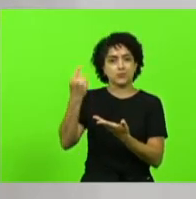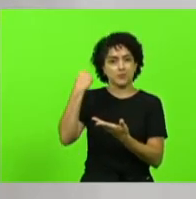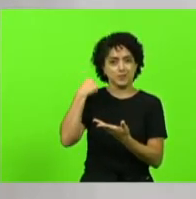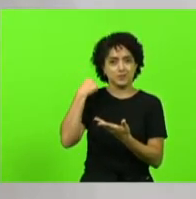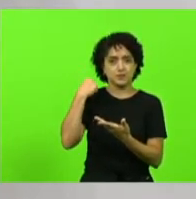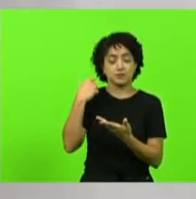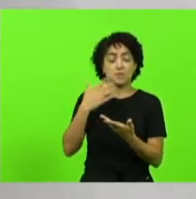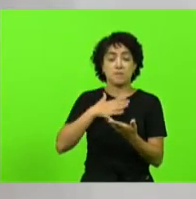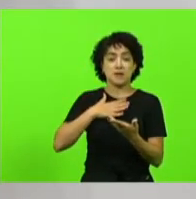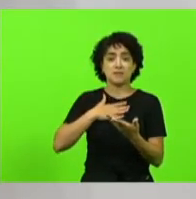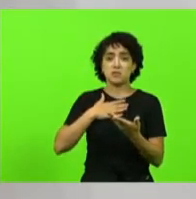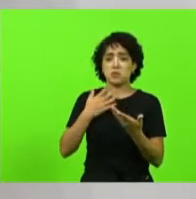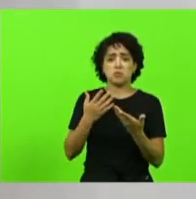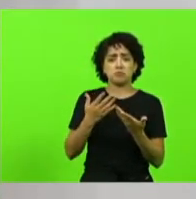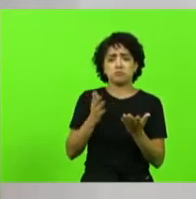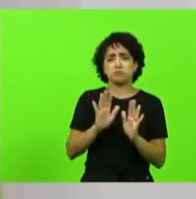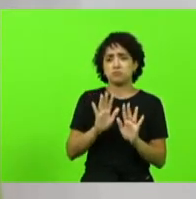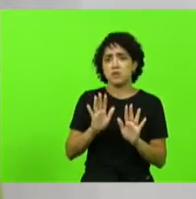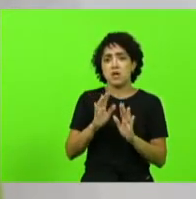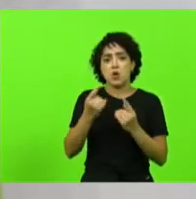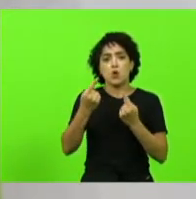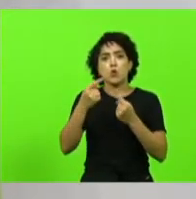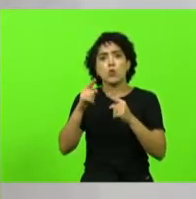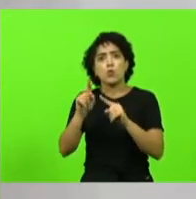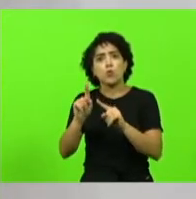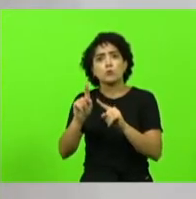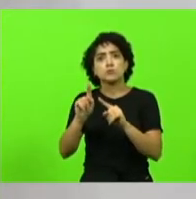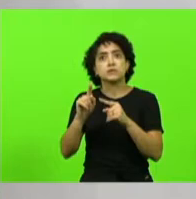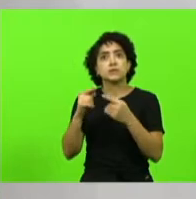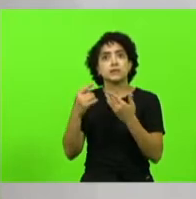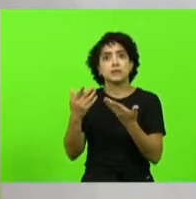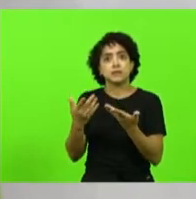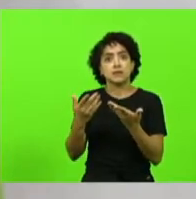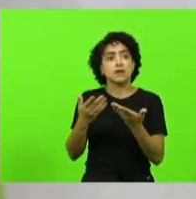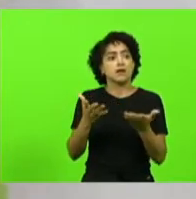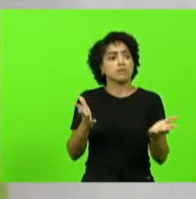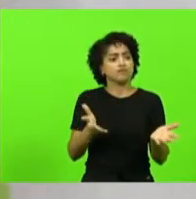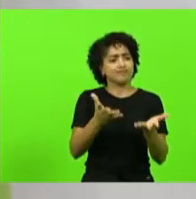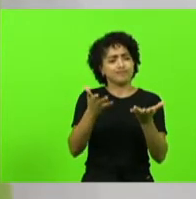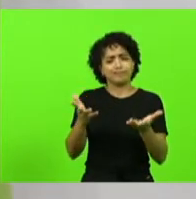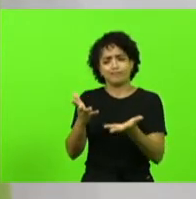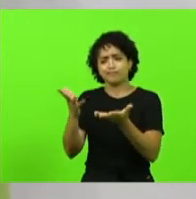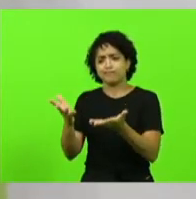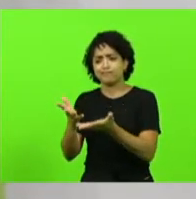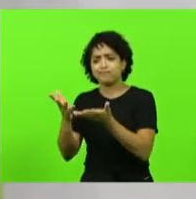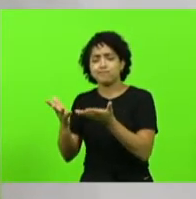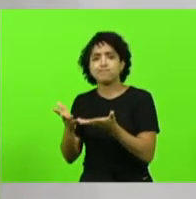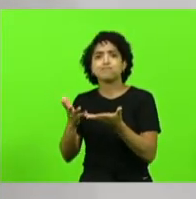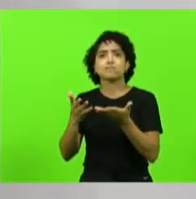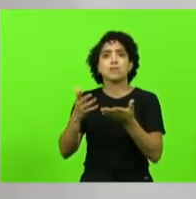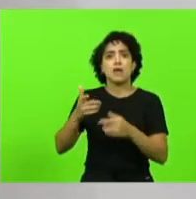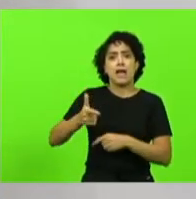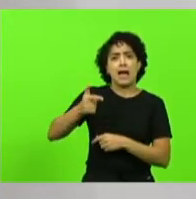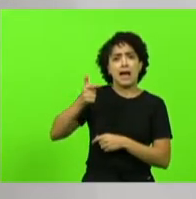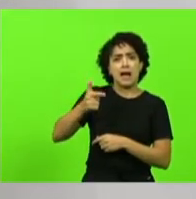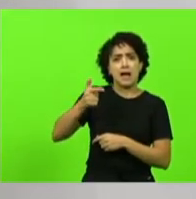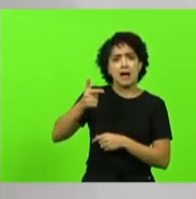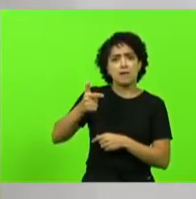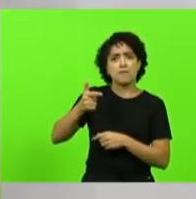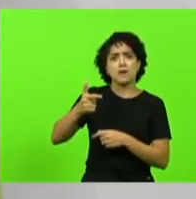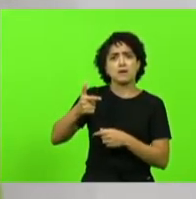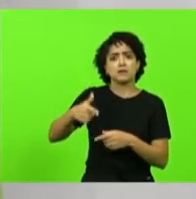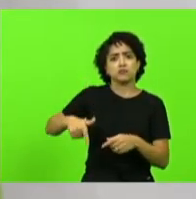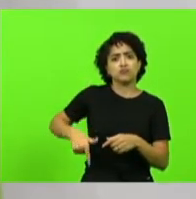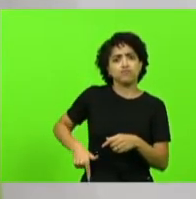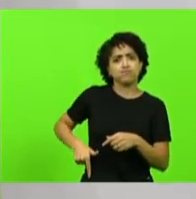a incentivar as pessoas adquirirem arma eu sou favorável